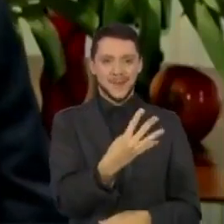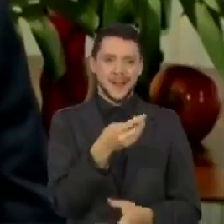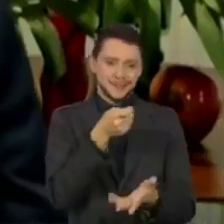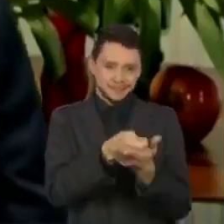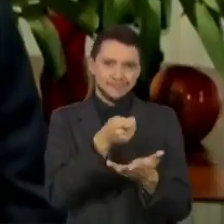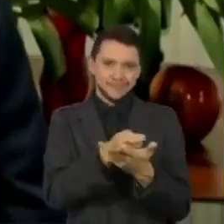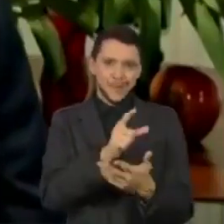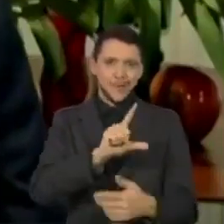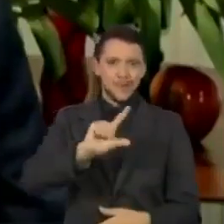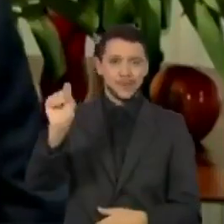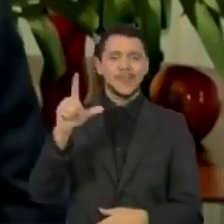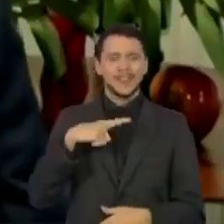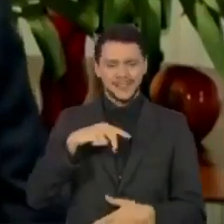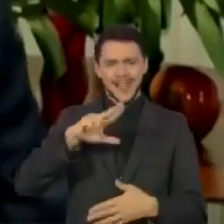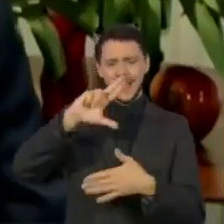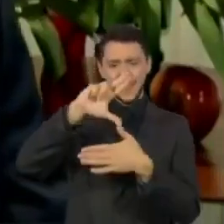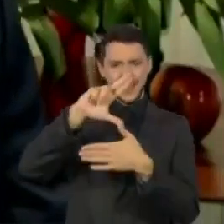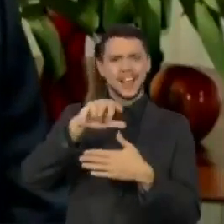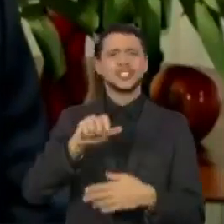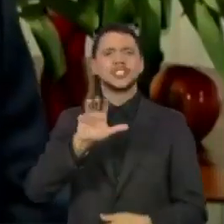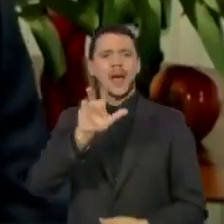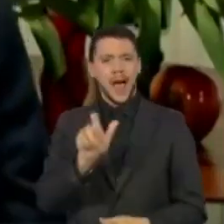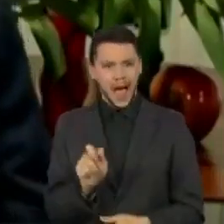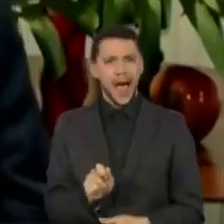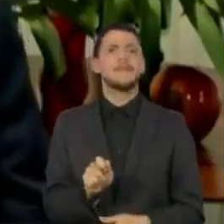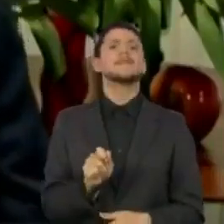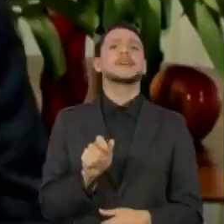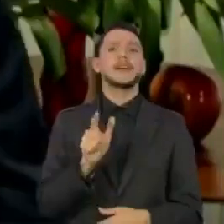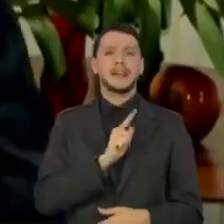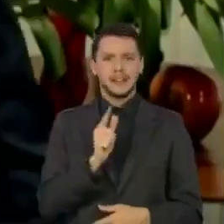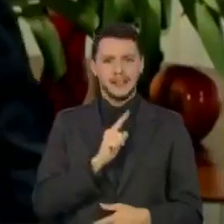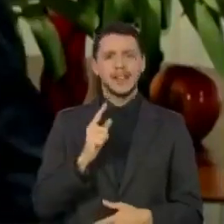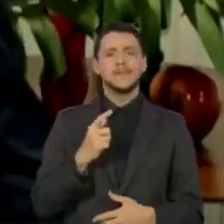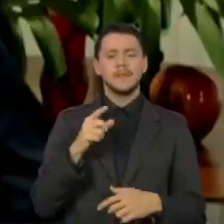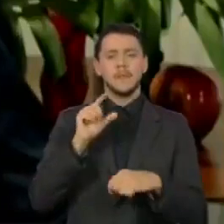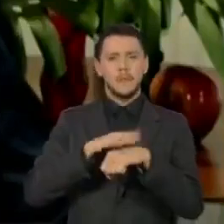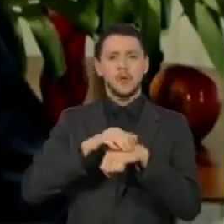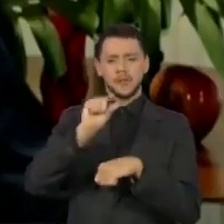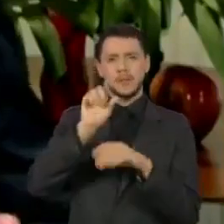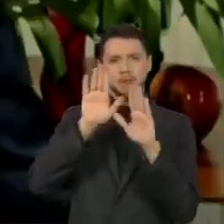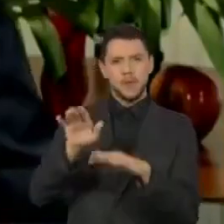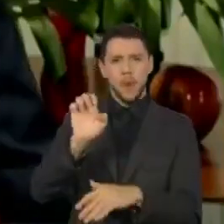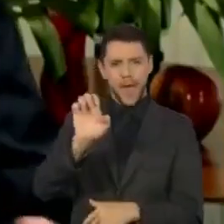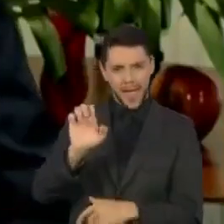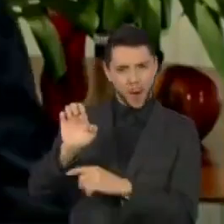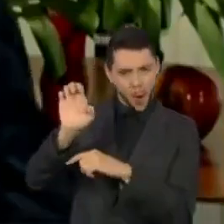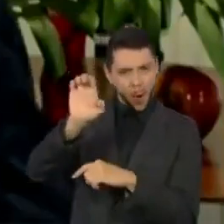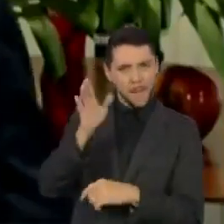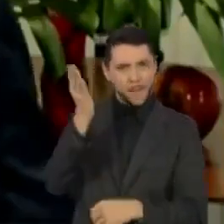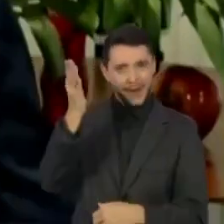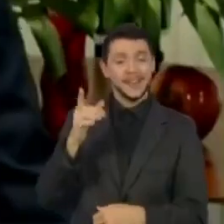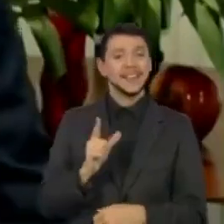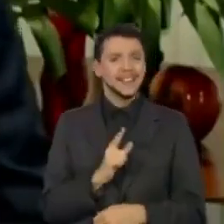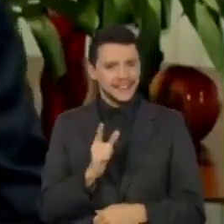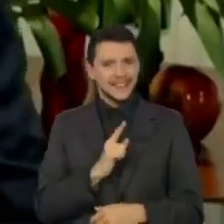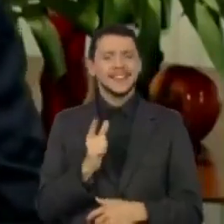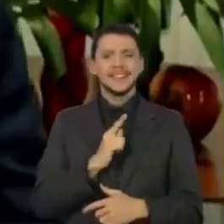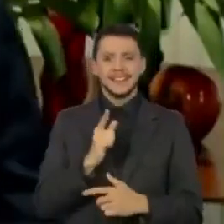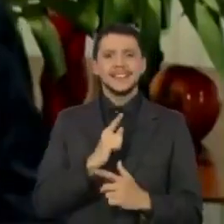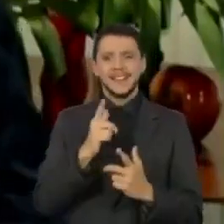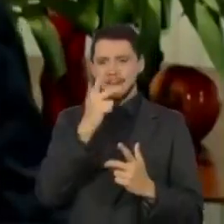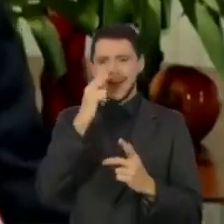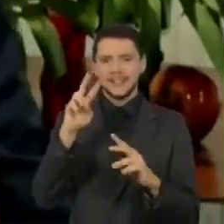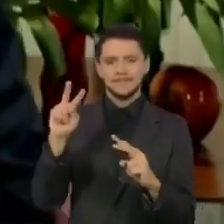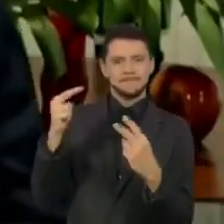mundo afora, na América Latina, na África, uma parcela da vida na Europa, constatou que havia uma vitimização forte